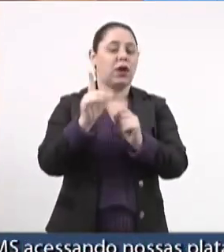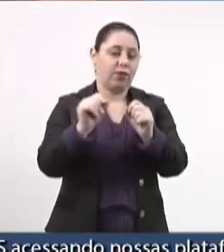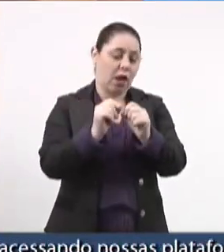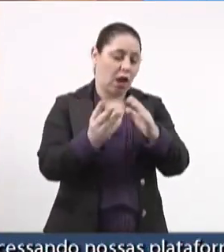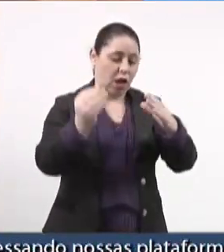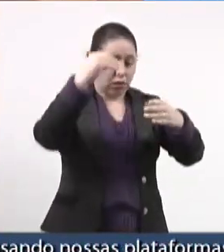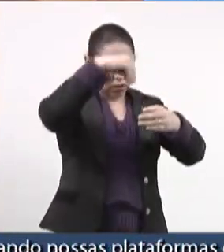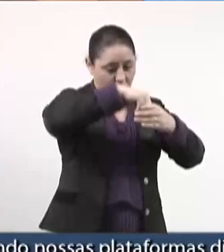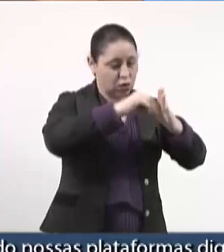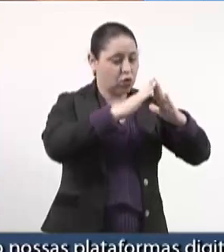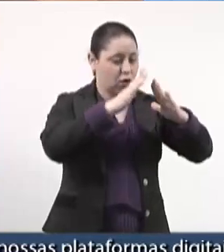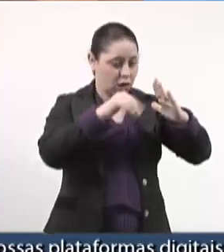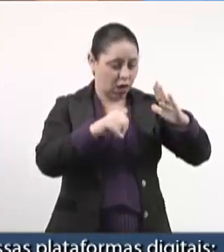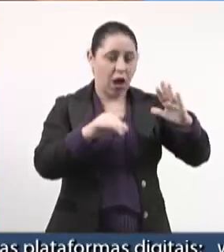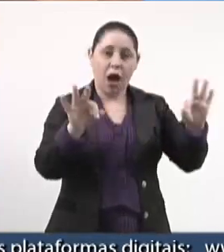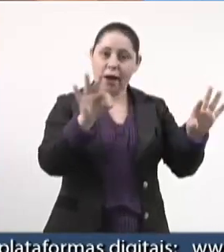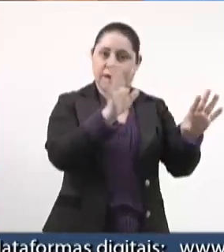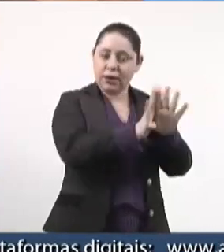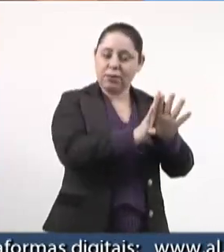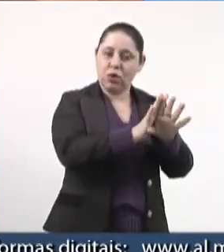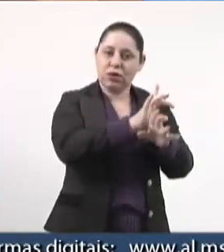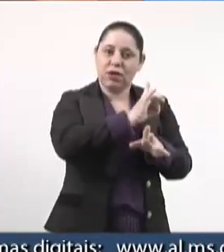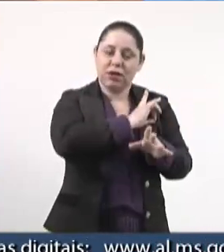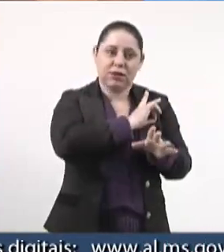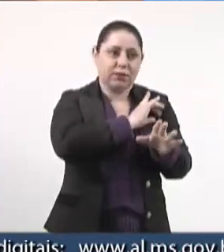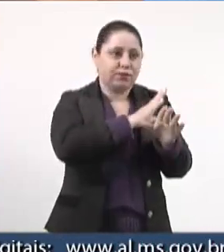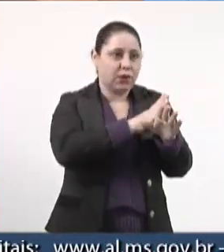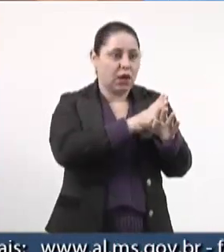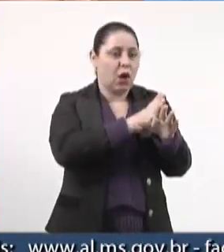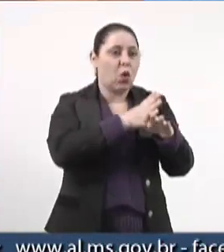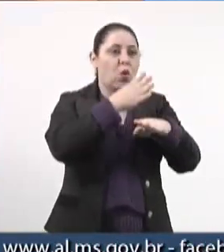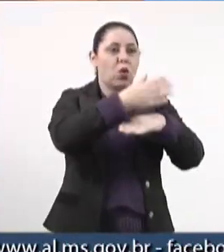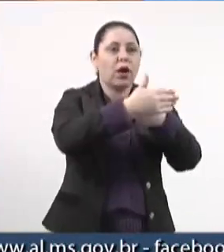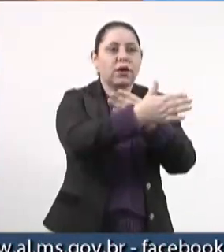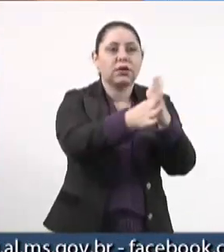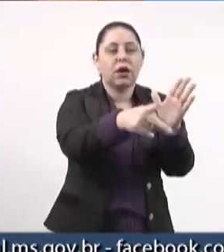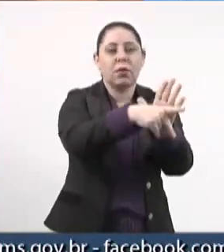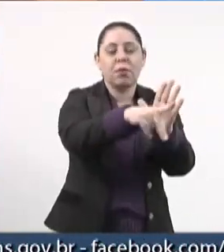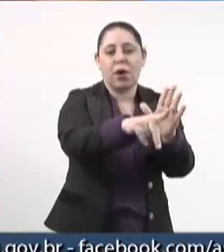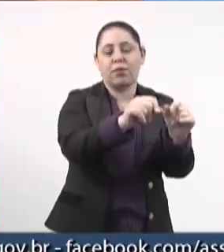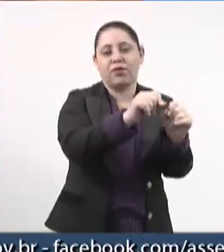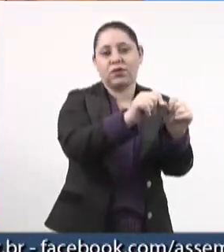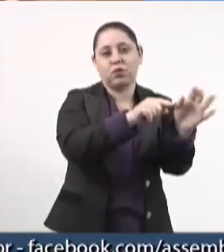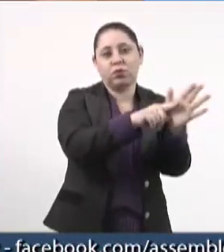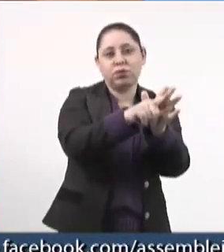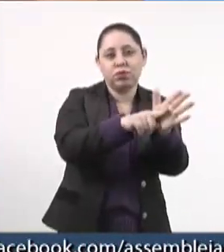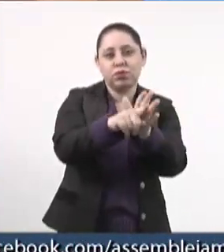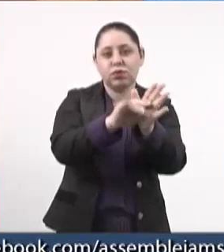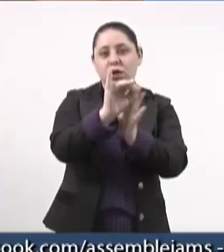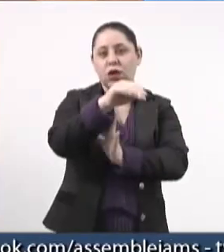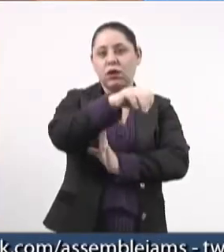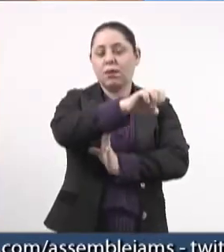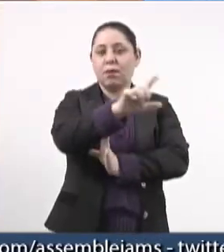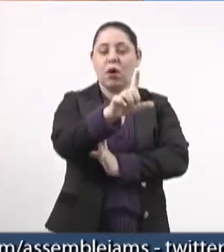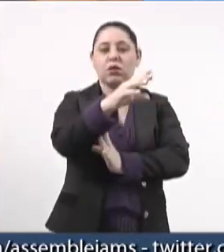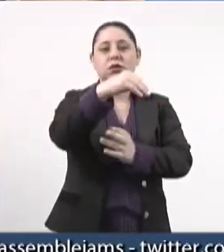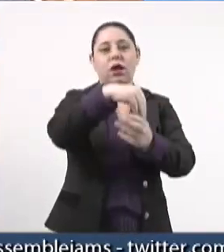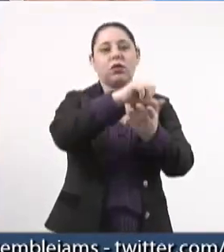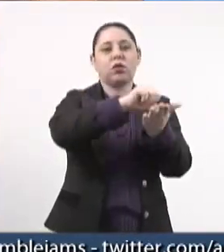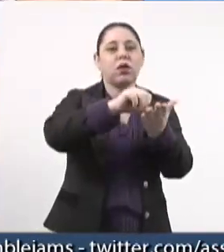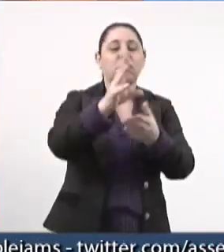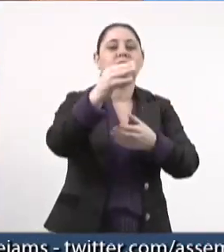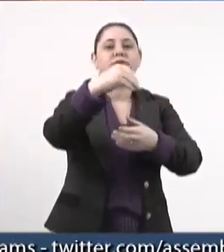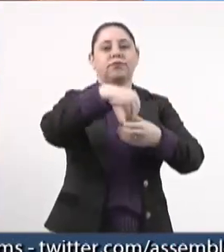sair da delegacia e se encaminhar para fazer esse exame na